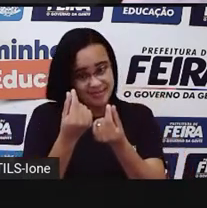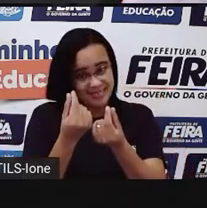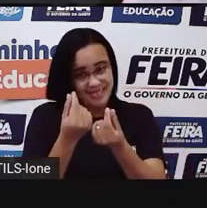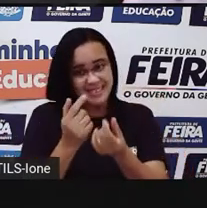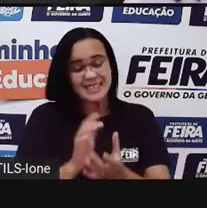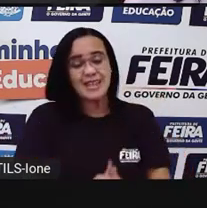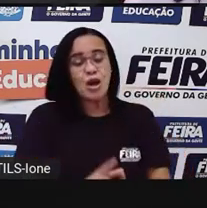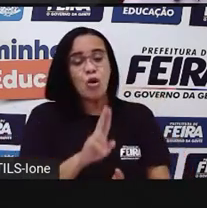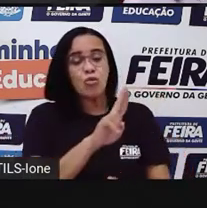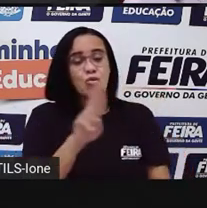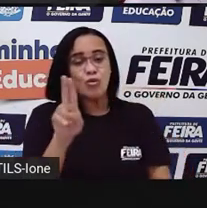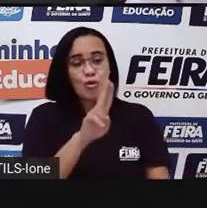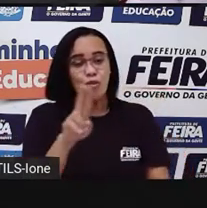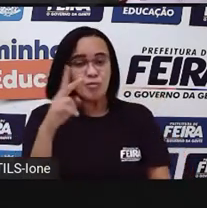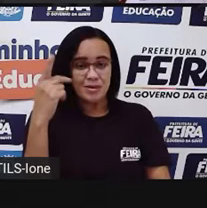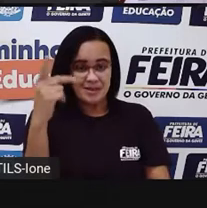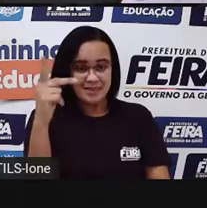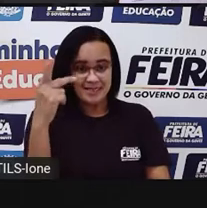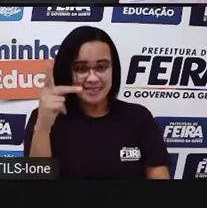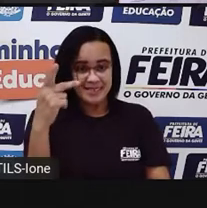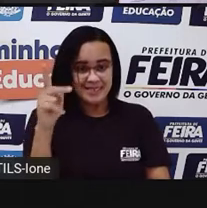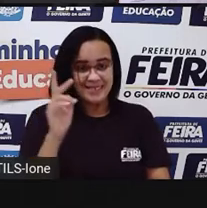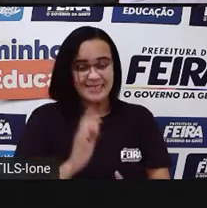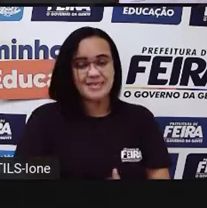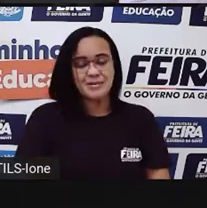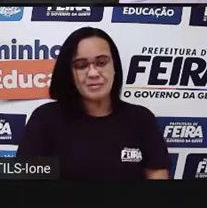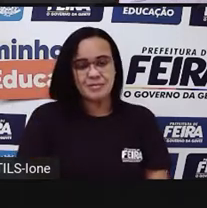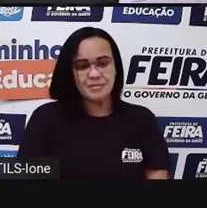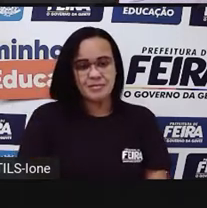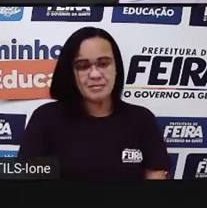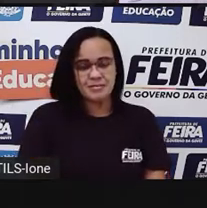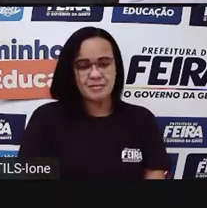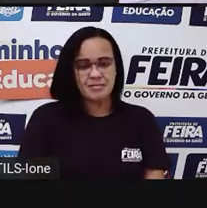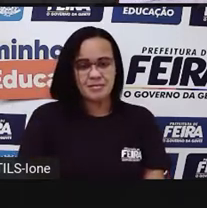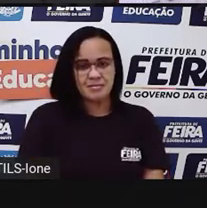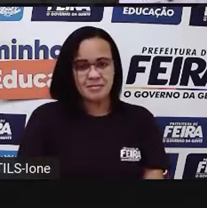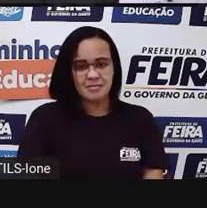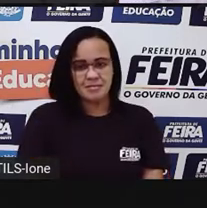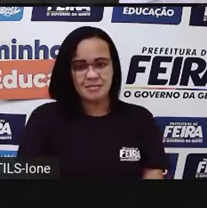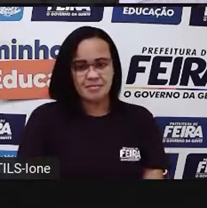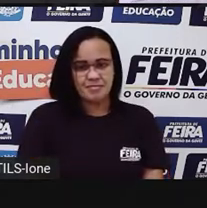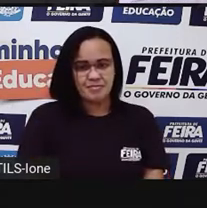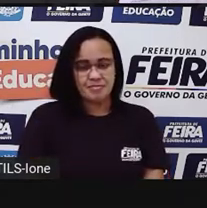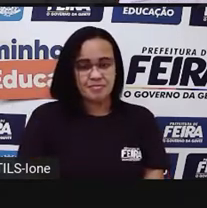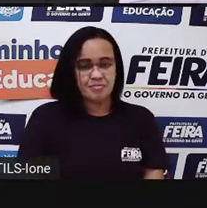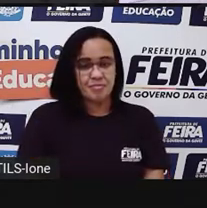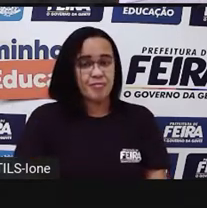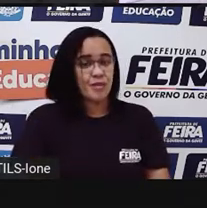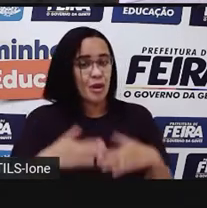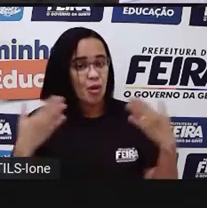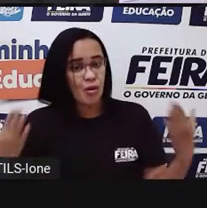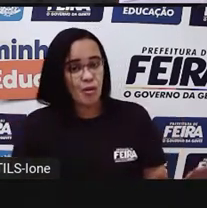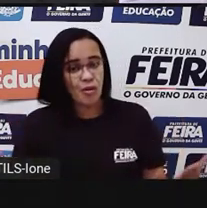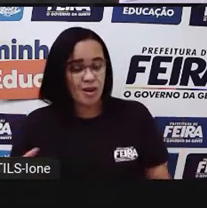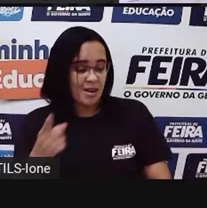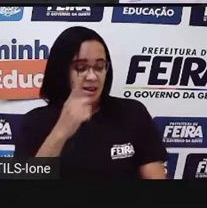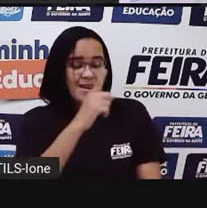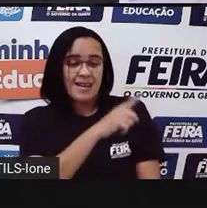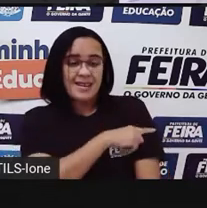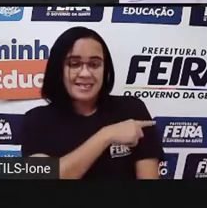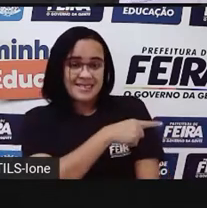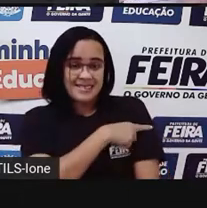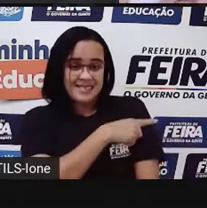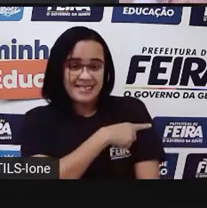todo mundo aqui está responsável de acertar, hein? Primeiro ano. Coloquei, ó. Olá, primeiro ano.